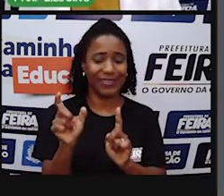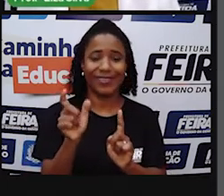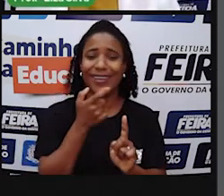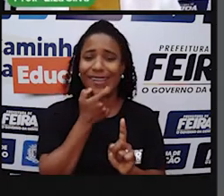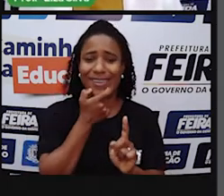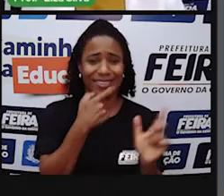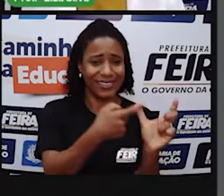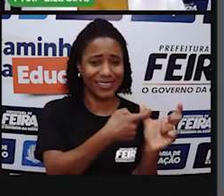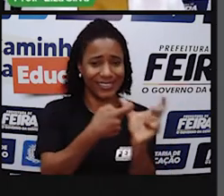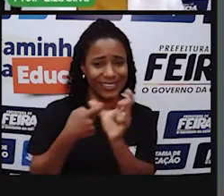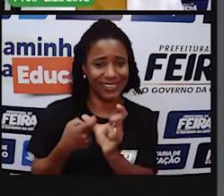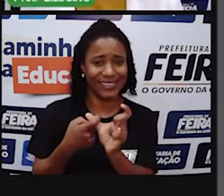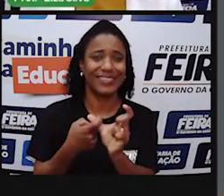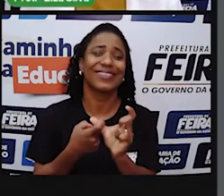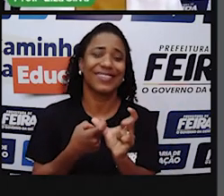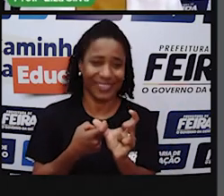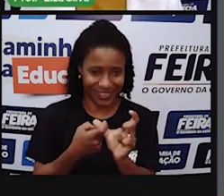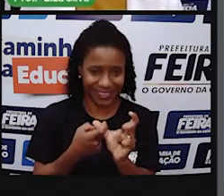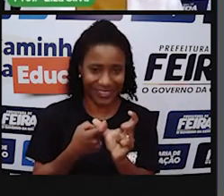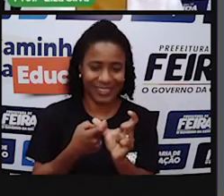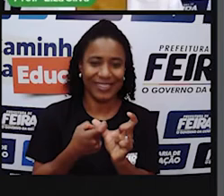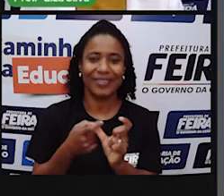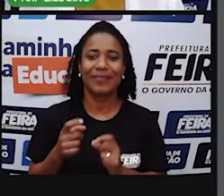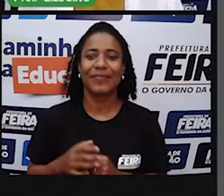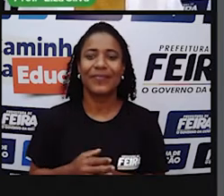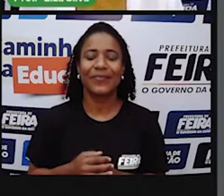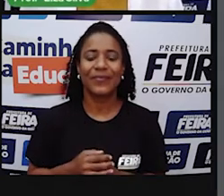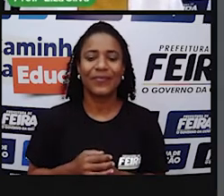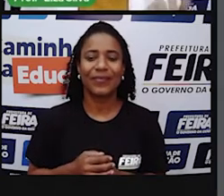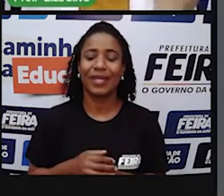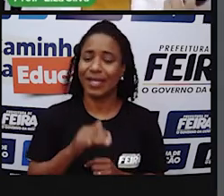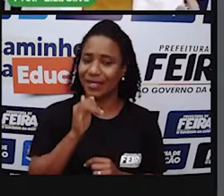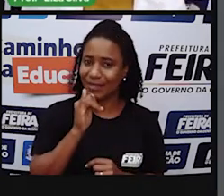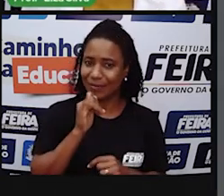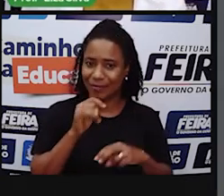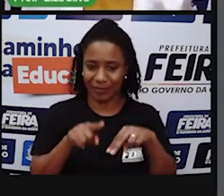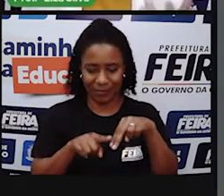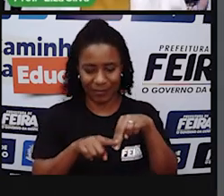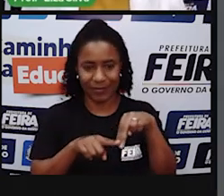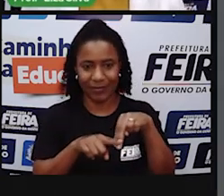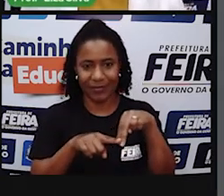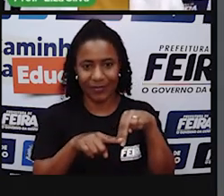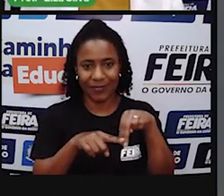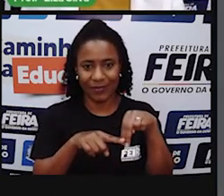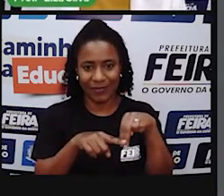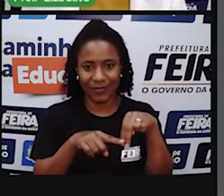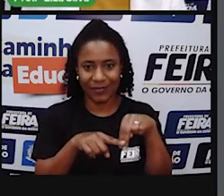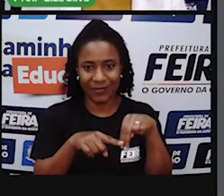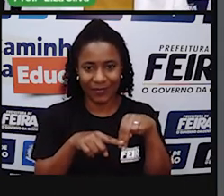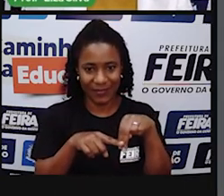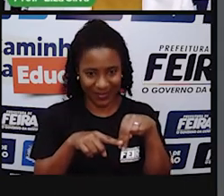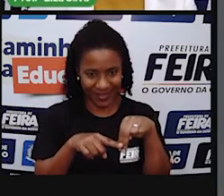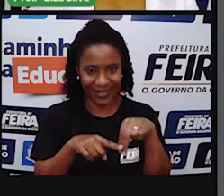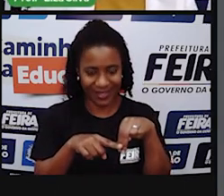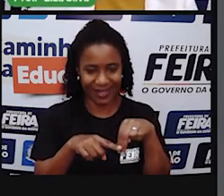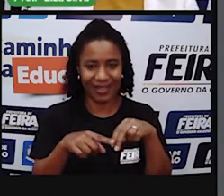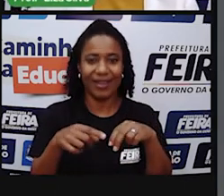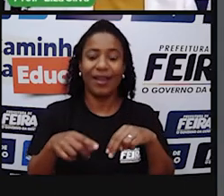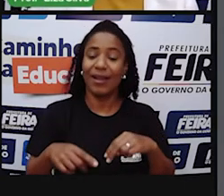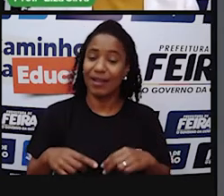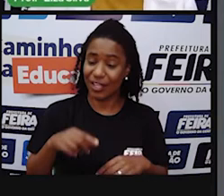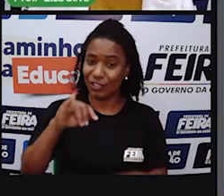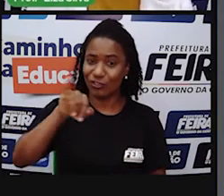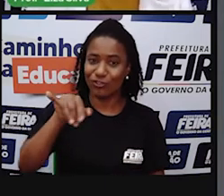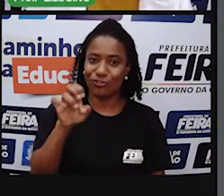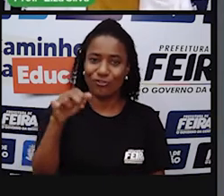misturado com português Por exemplo, jeans Quantas vezes a gente diz que vai usar uma